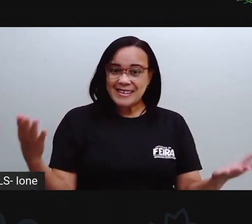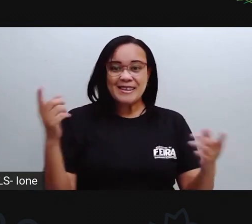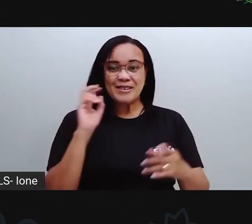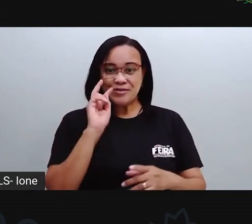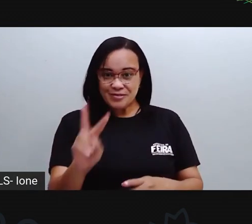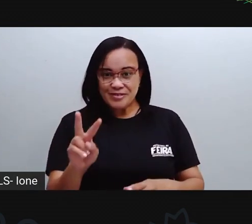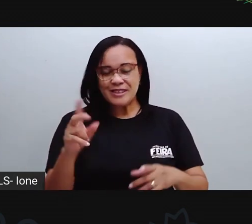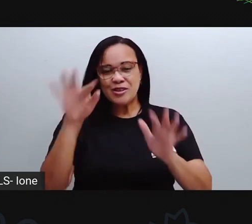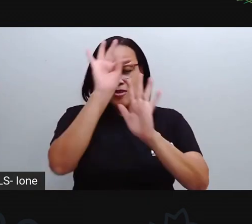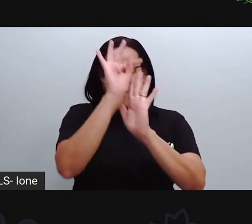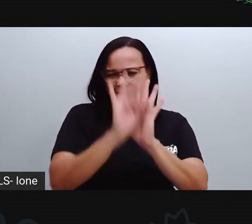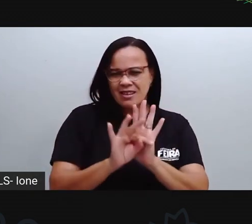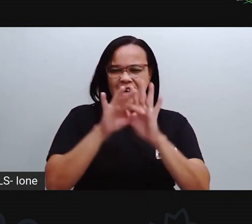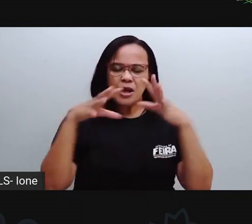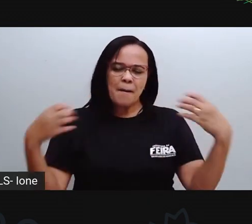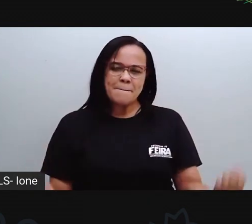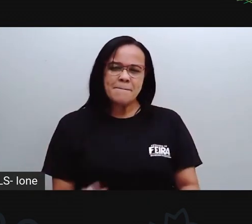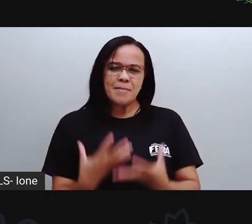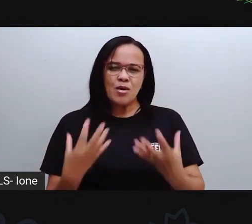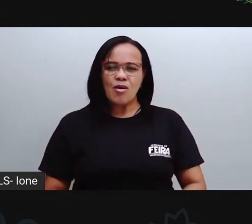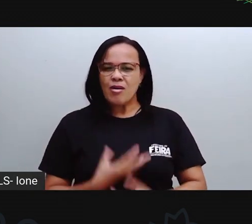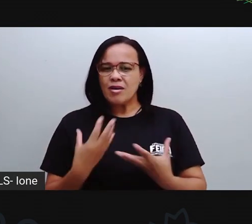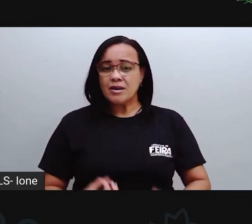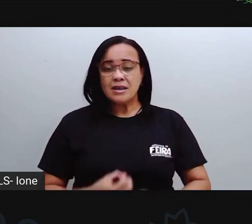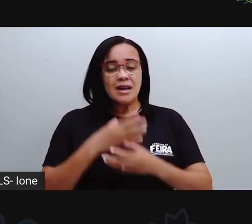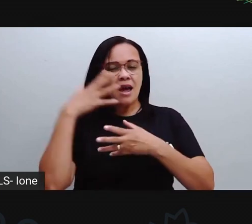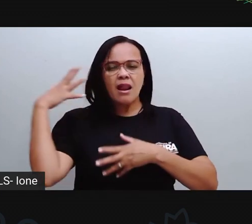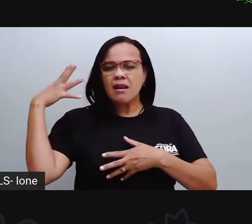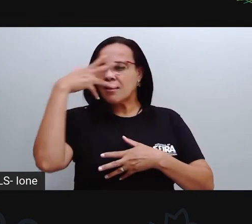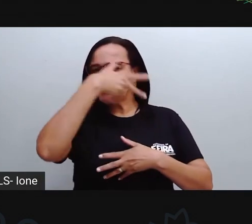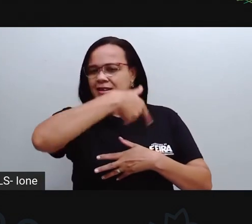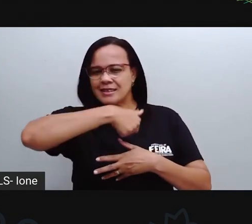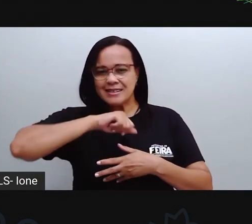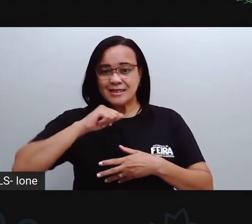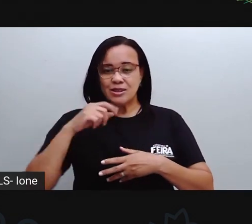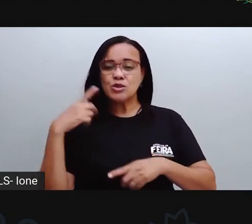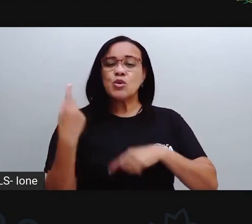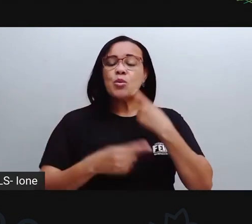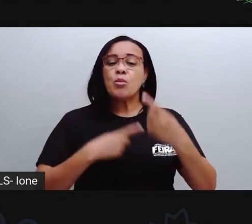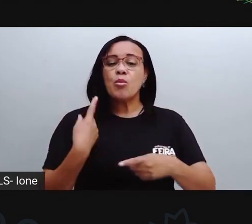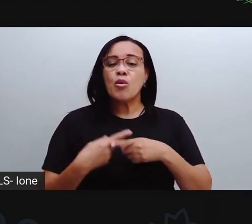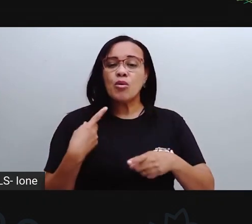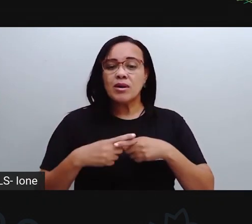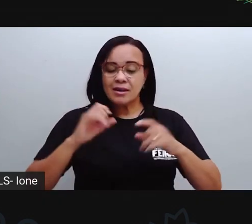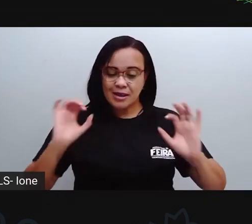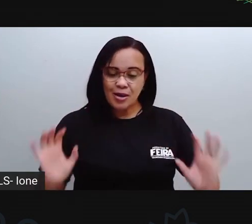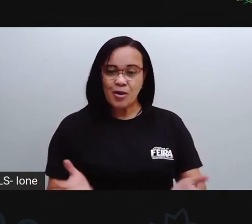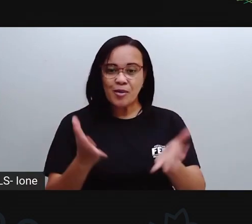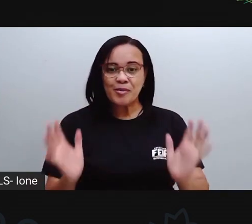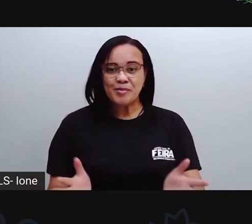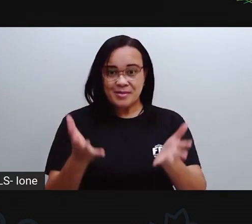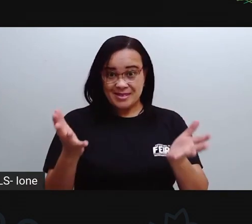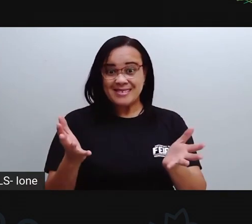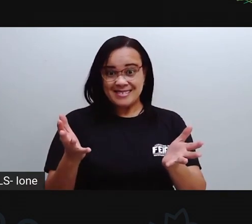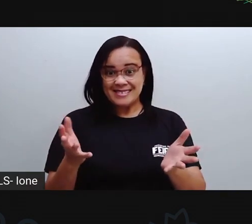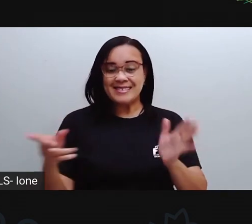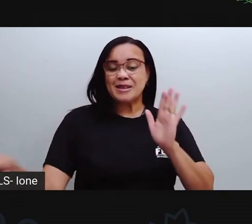Que texto lindo que ele faz, de homenagem, de reconhecimento por ser um nordestino, né?